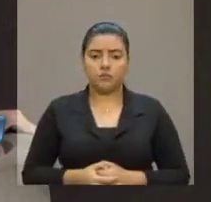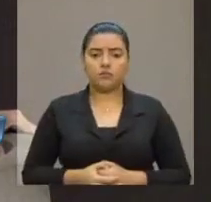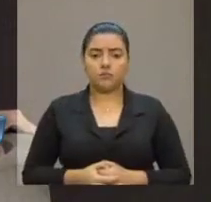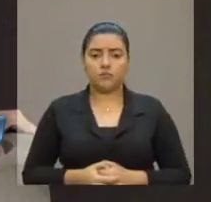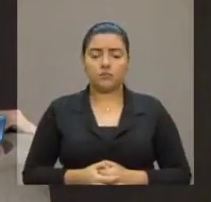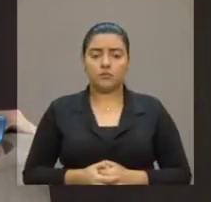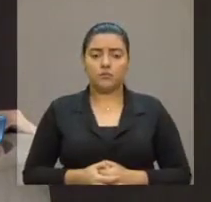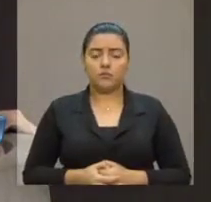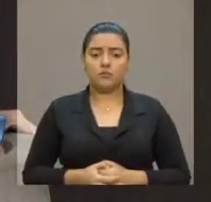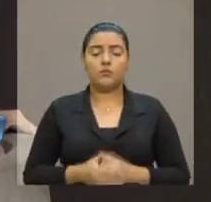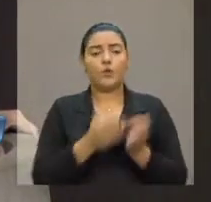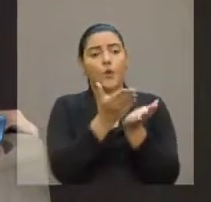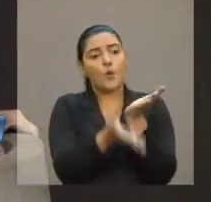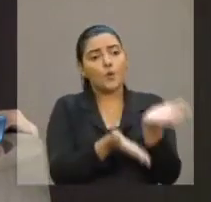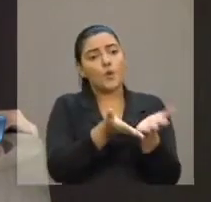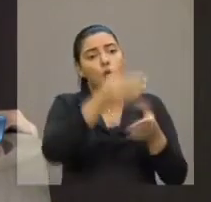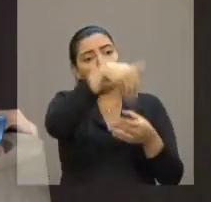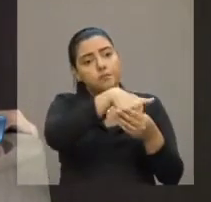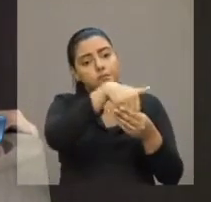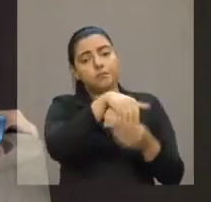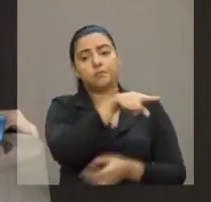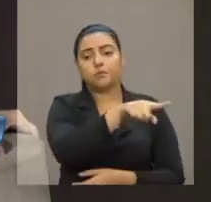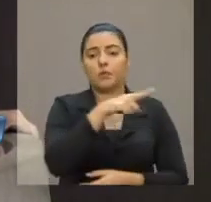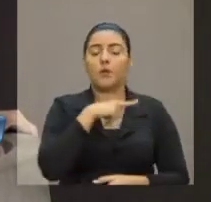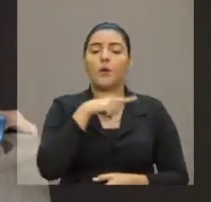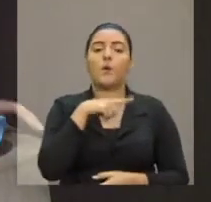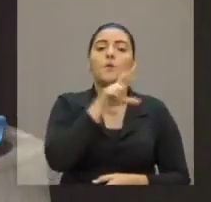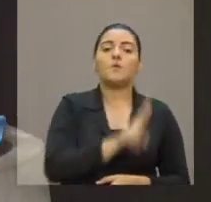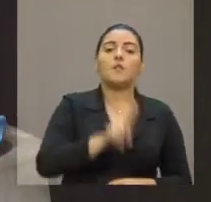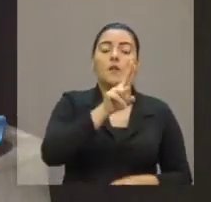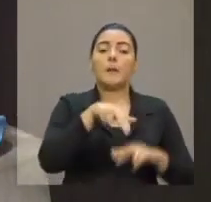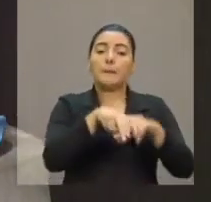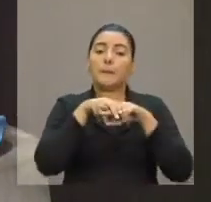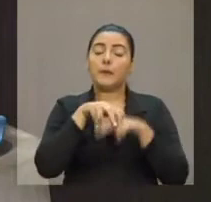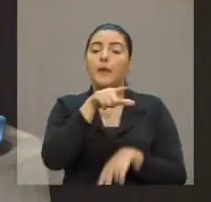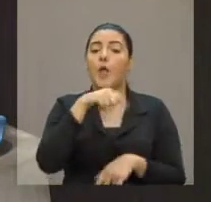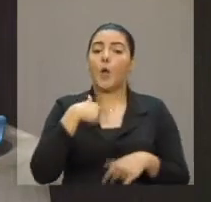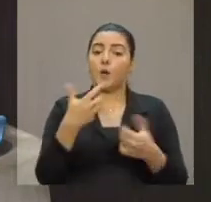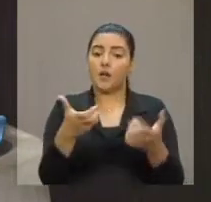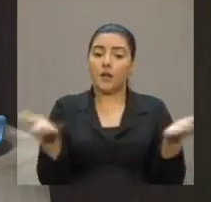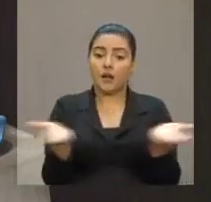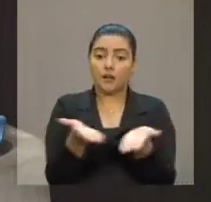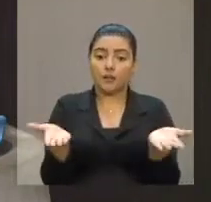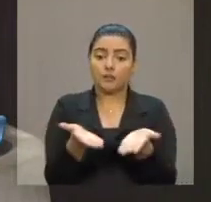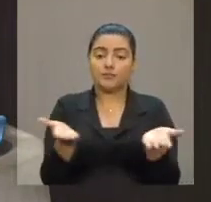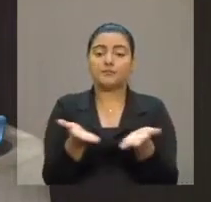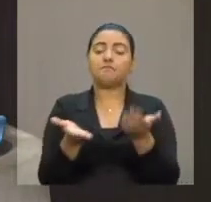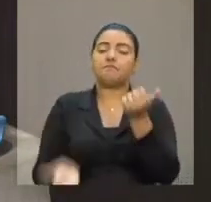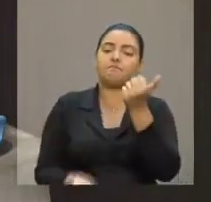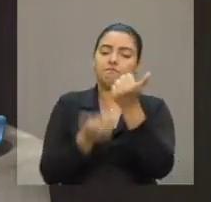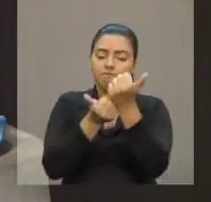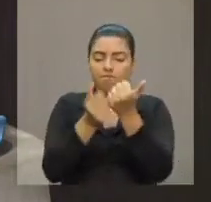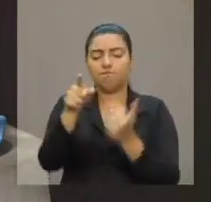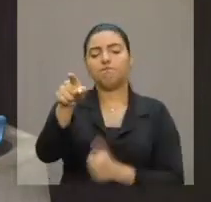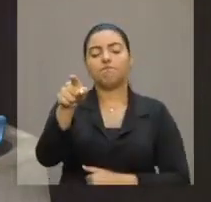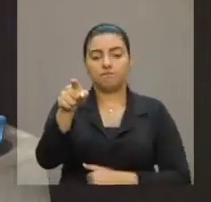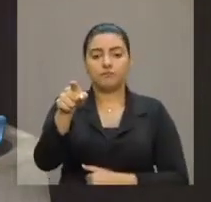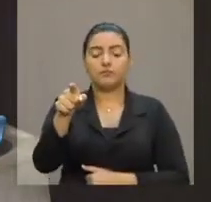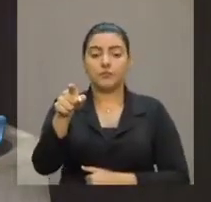essas consultas da comunidade universitária. Pelo que eu queria aqui me solidarizar